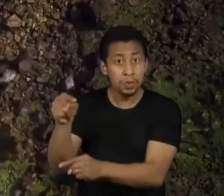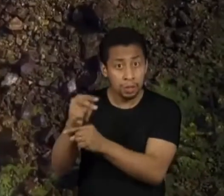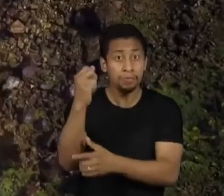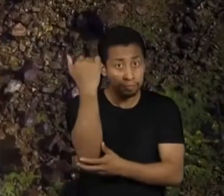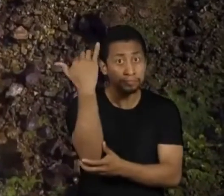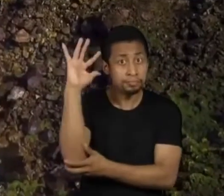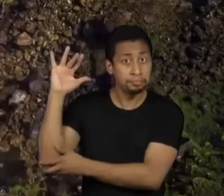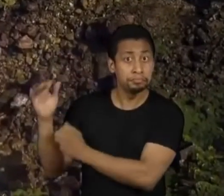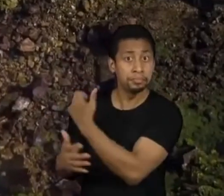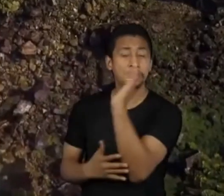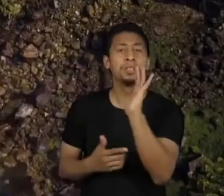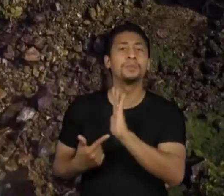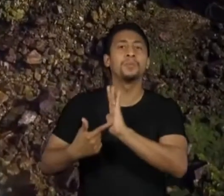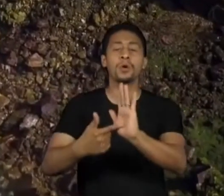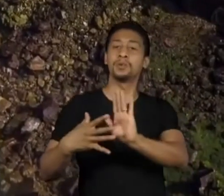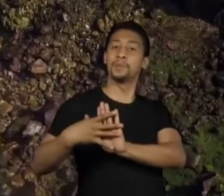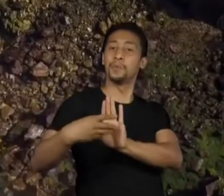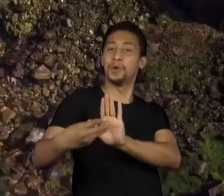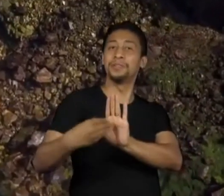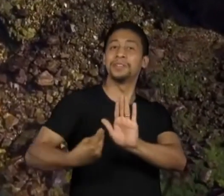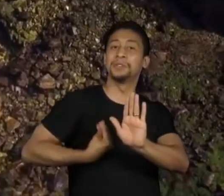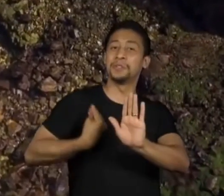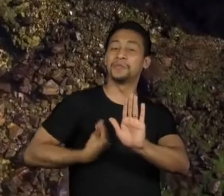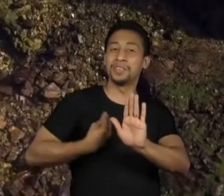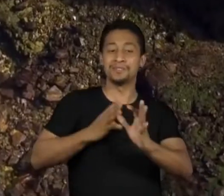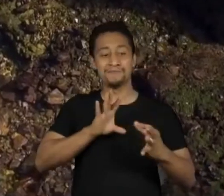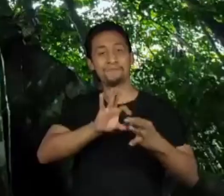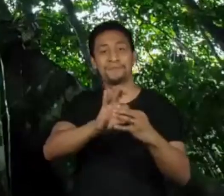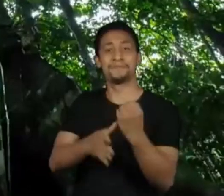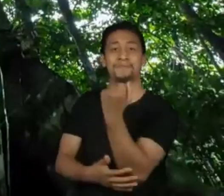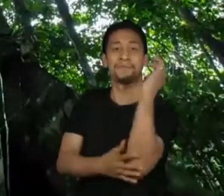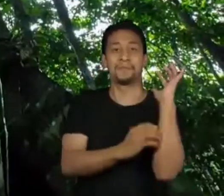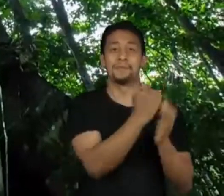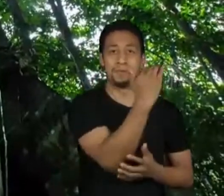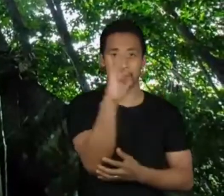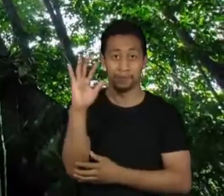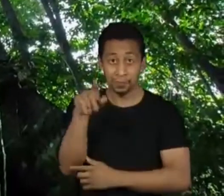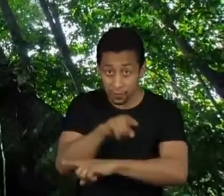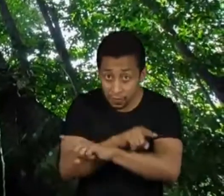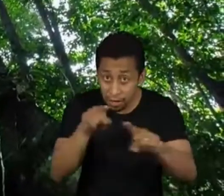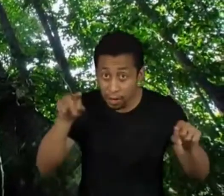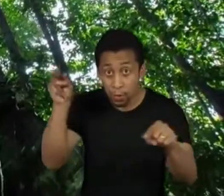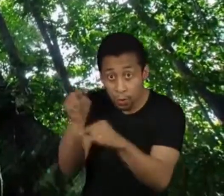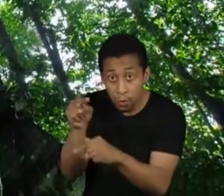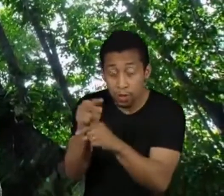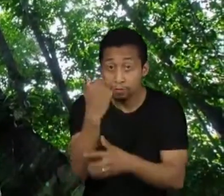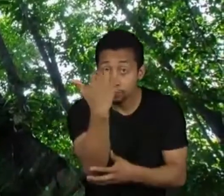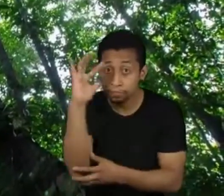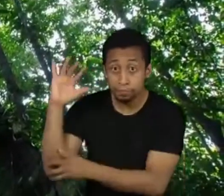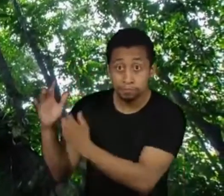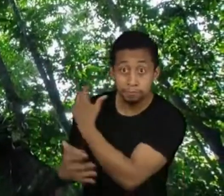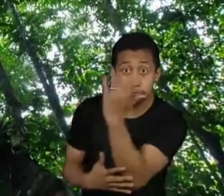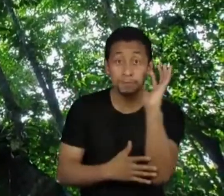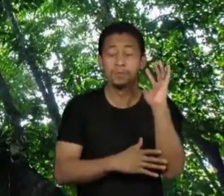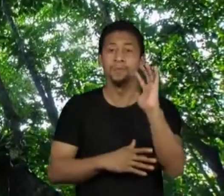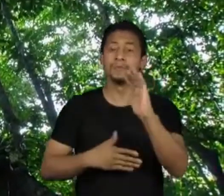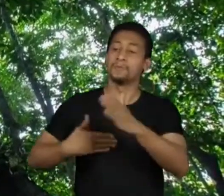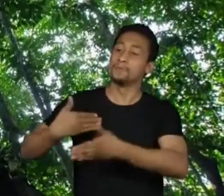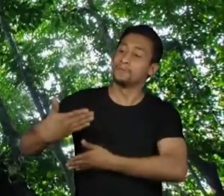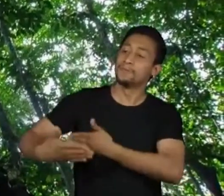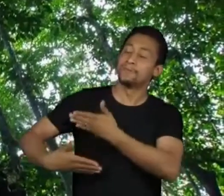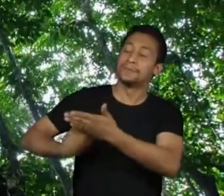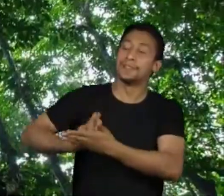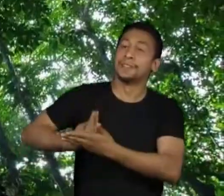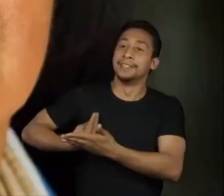exemplos de como viver nessa natureza em harmonia. É preservando a natureza, é deixando a floresta em pé que nós vamos poder encontrar a